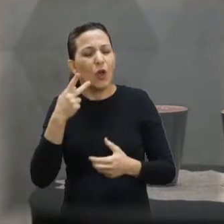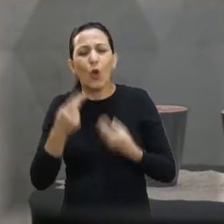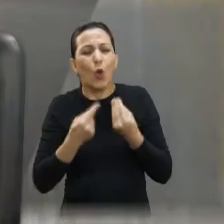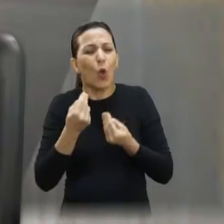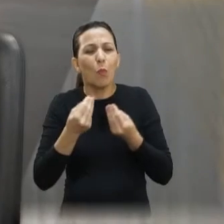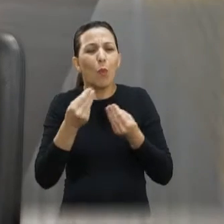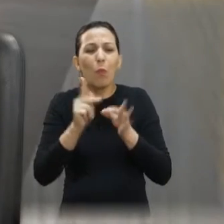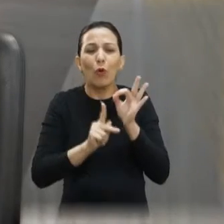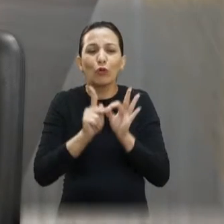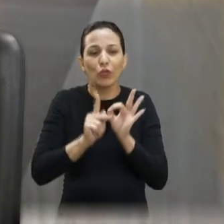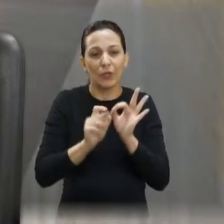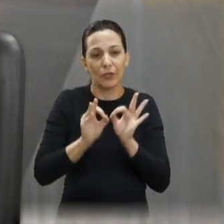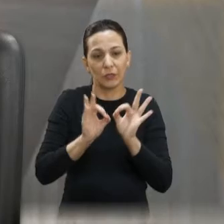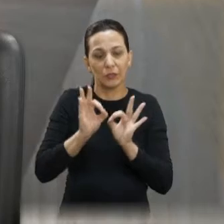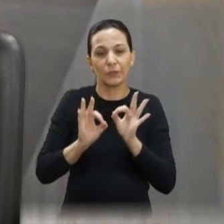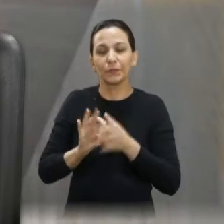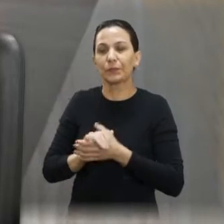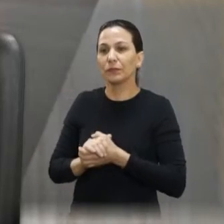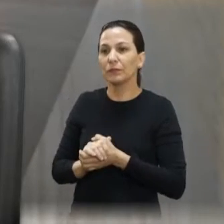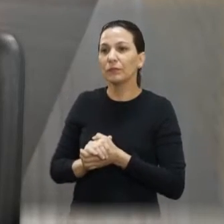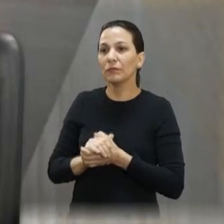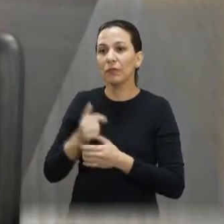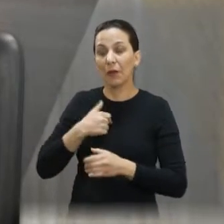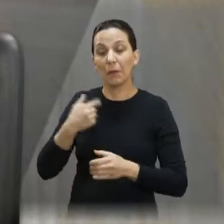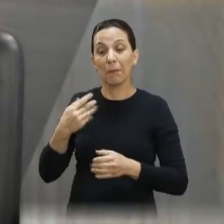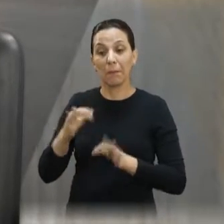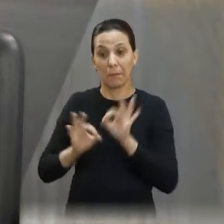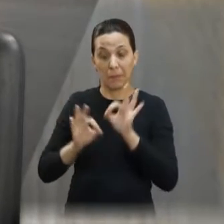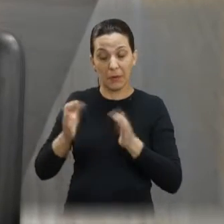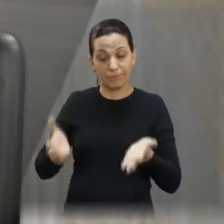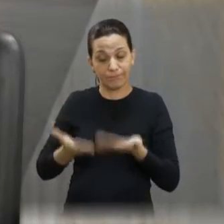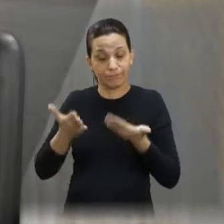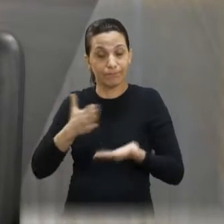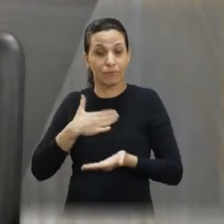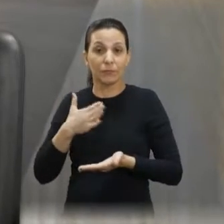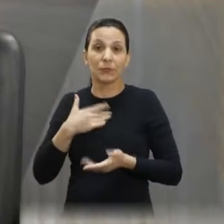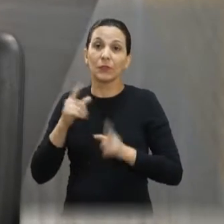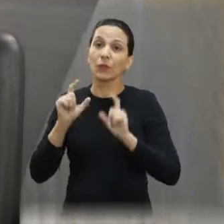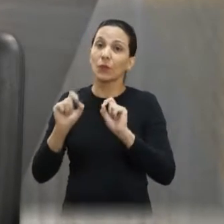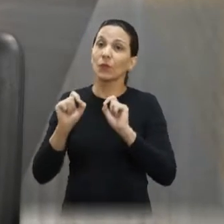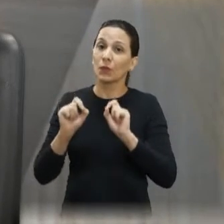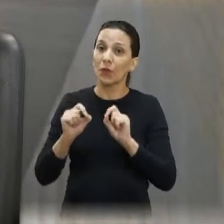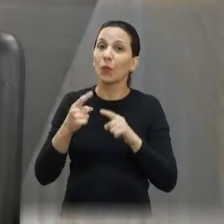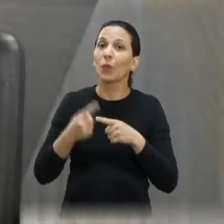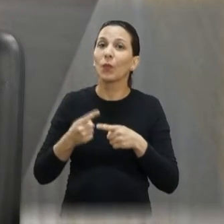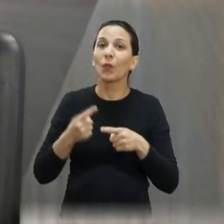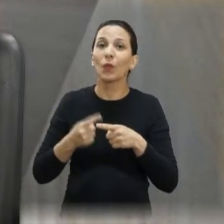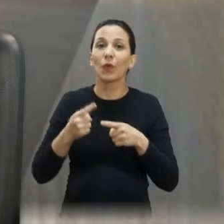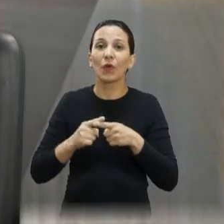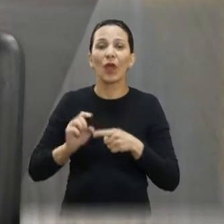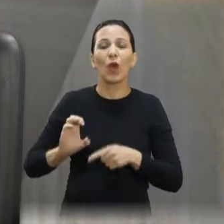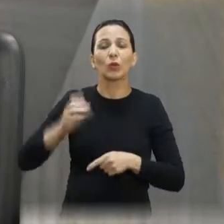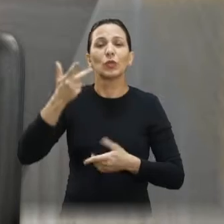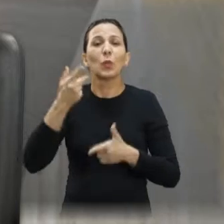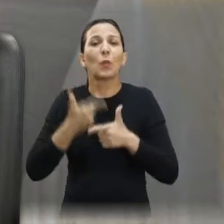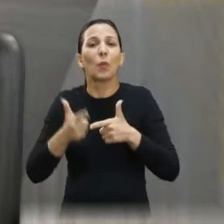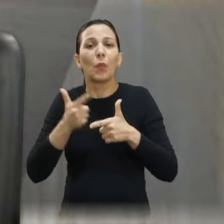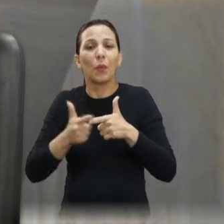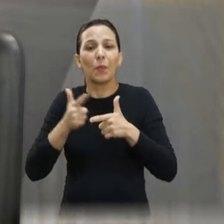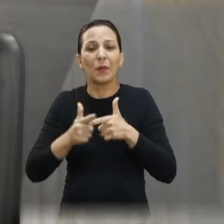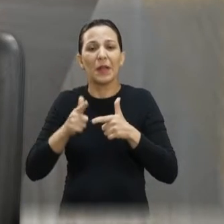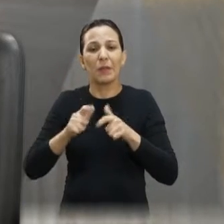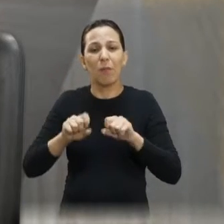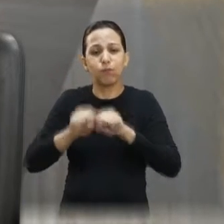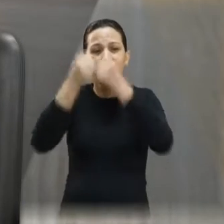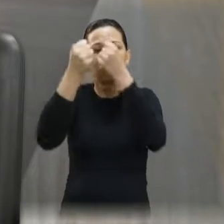Então, Chico, esse projeto eu elaborei, iniciativa minha, claro, Devido ao acontecimento que teve em Queeraraquara, uma explosão de